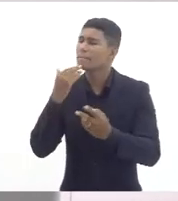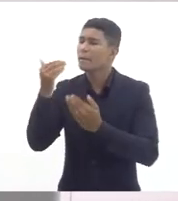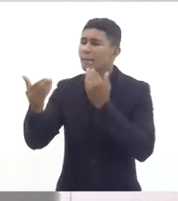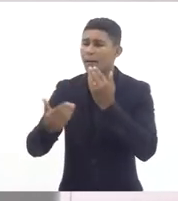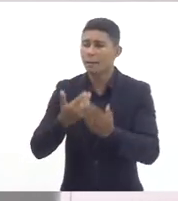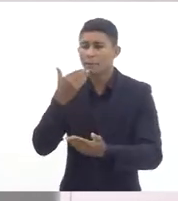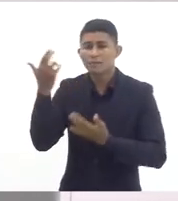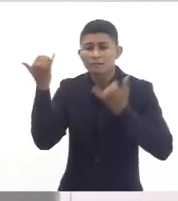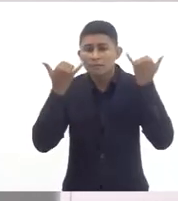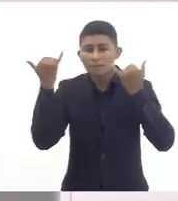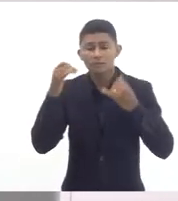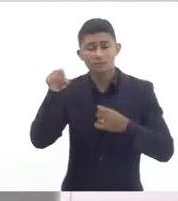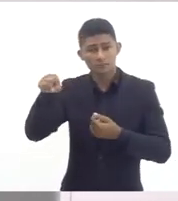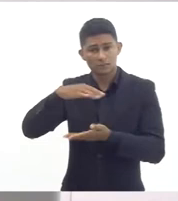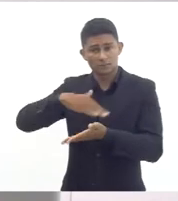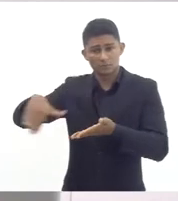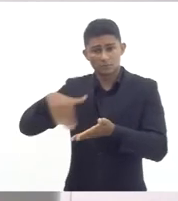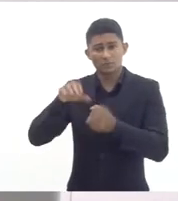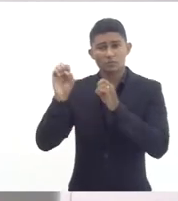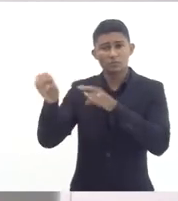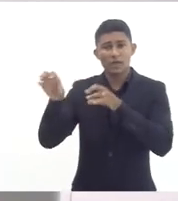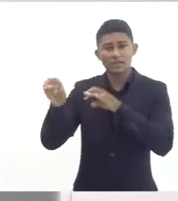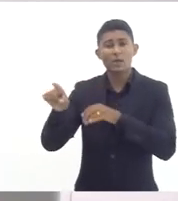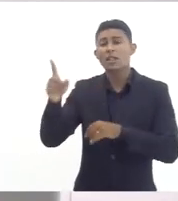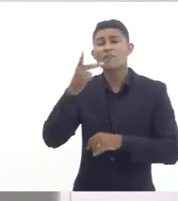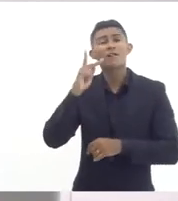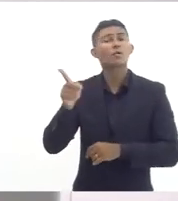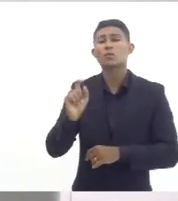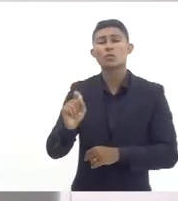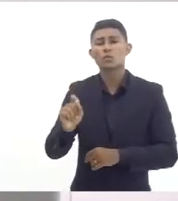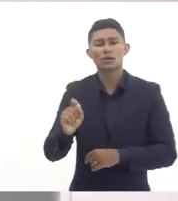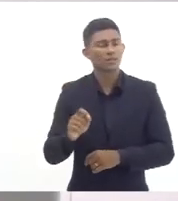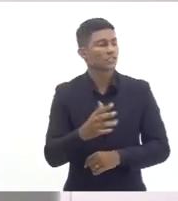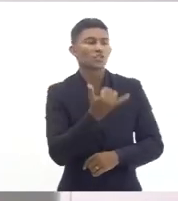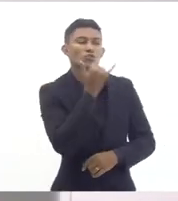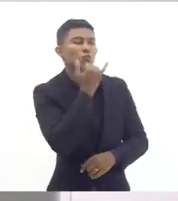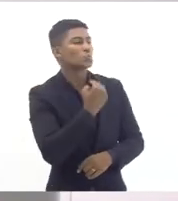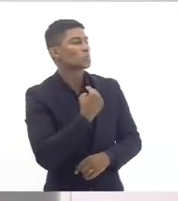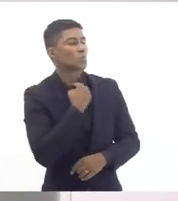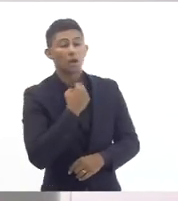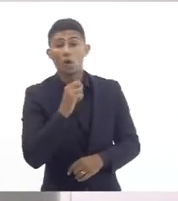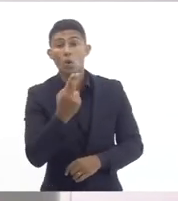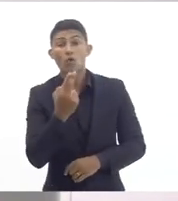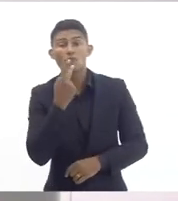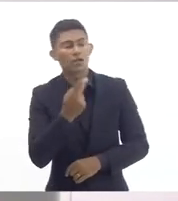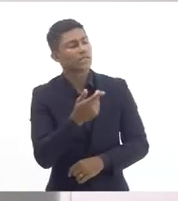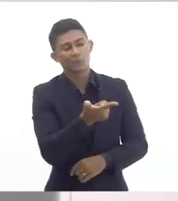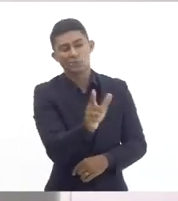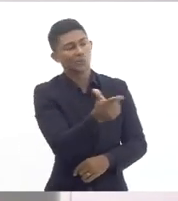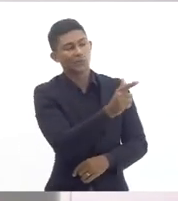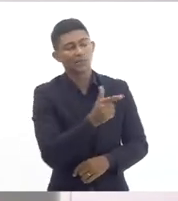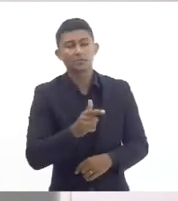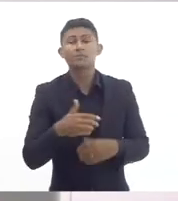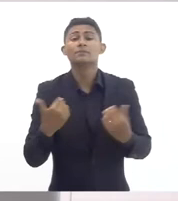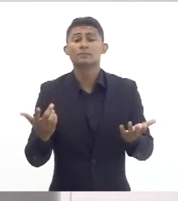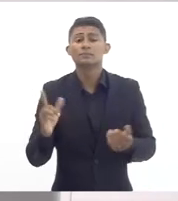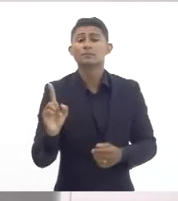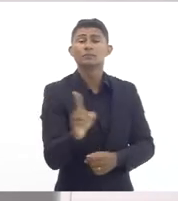muitas das vezes diz que não pode que não tem e aí nós ficamos na